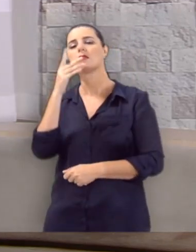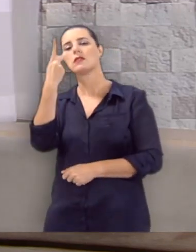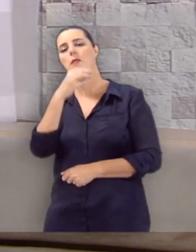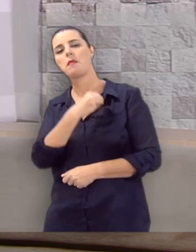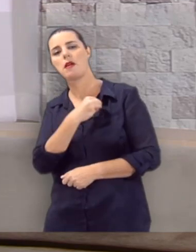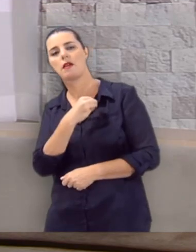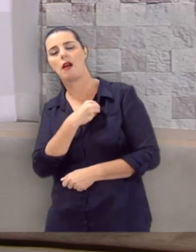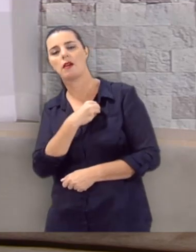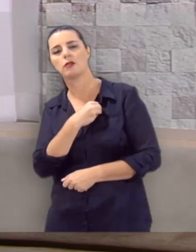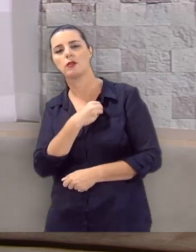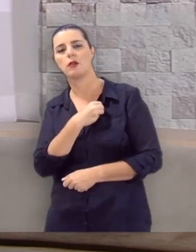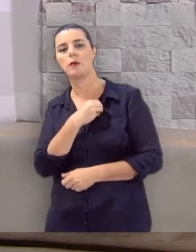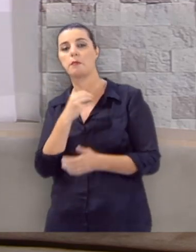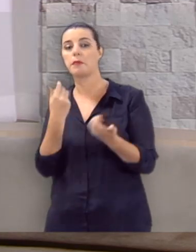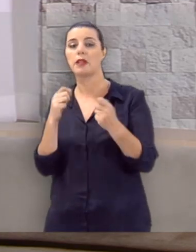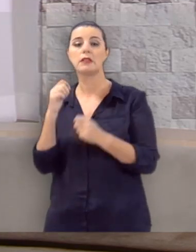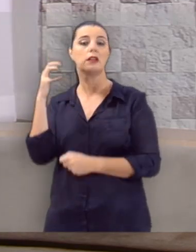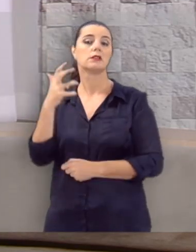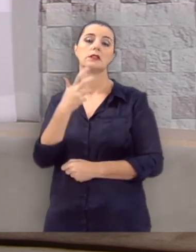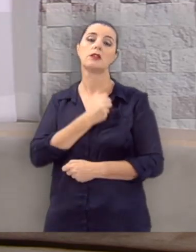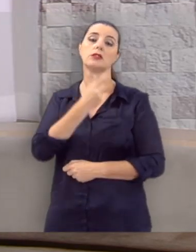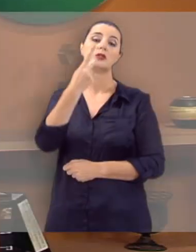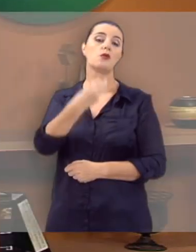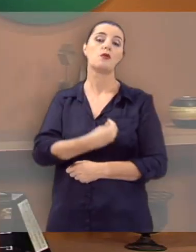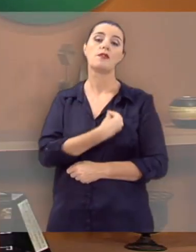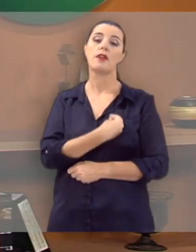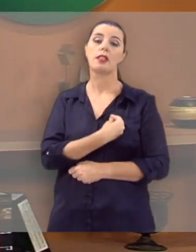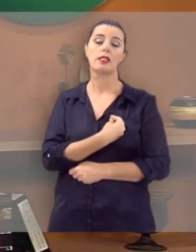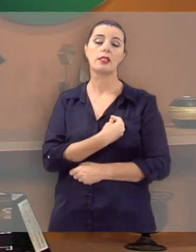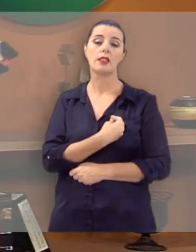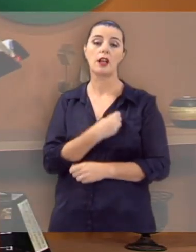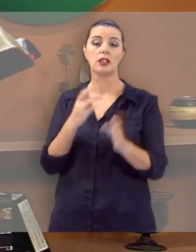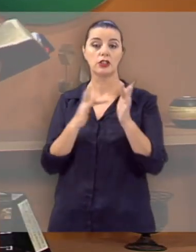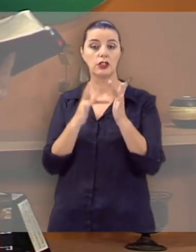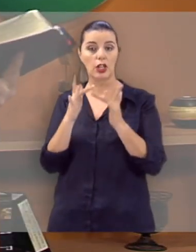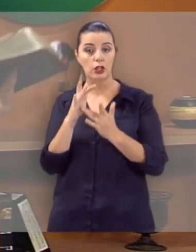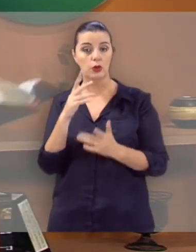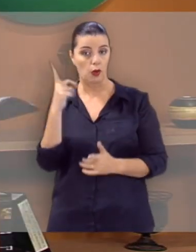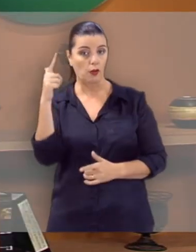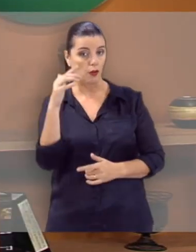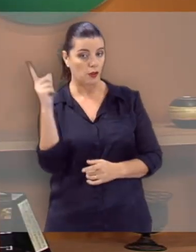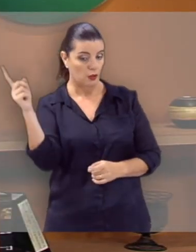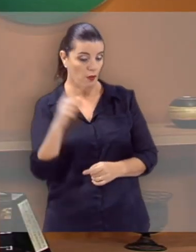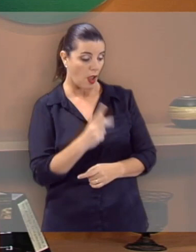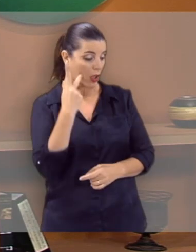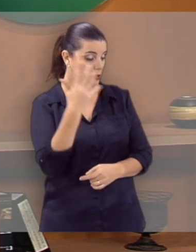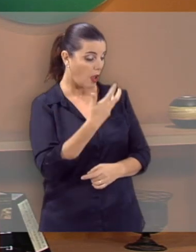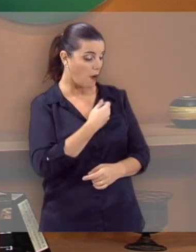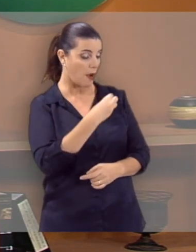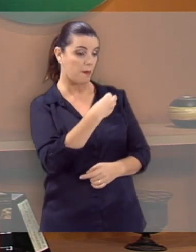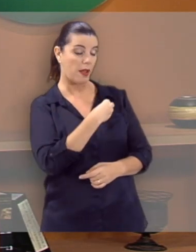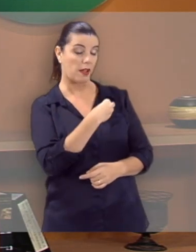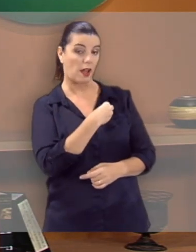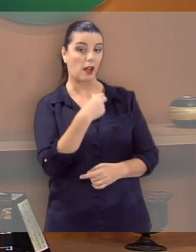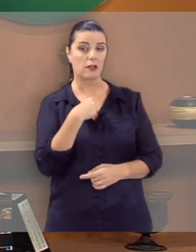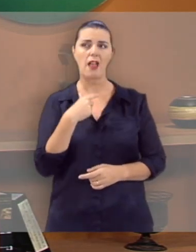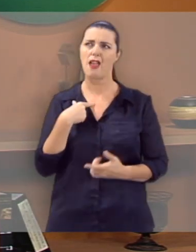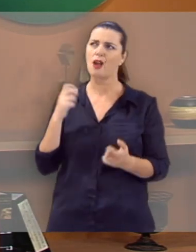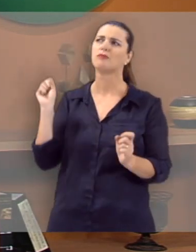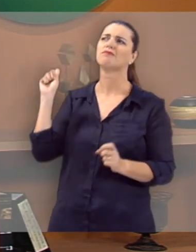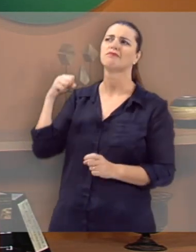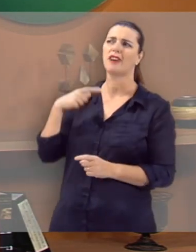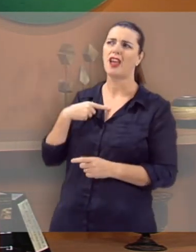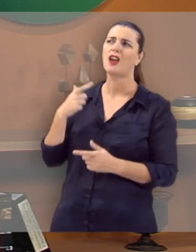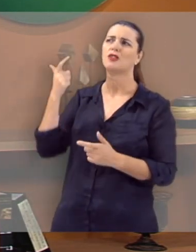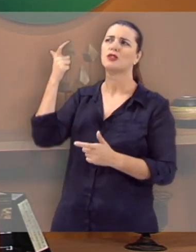não há esperança de salvação para a sua vida. Porque Jesus veio salvar pecadores. Enquanto eu estiver